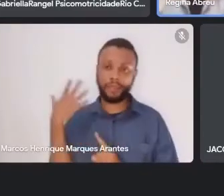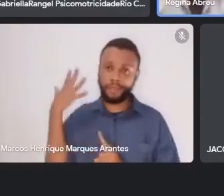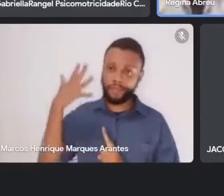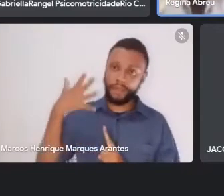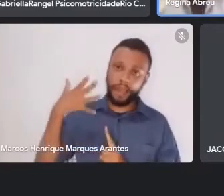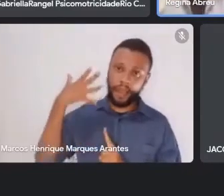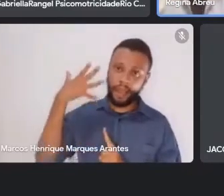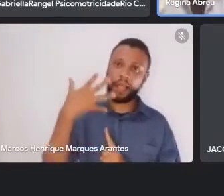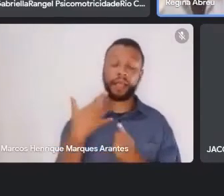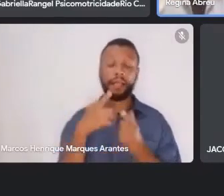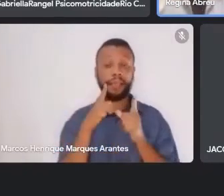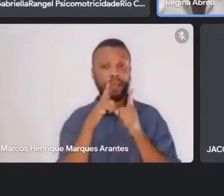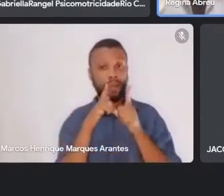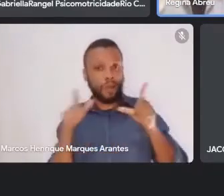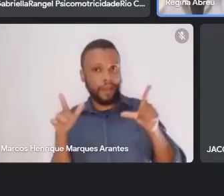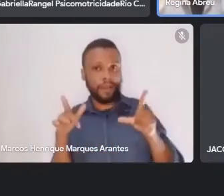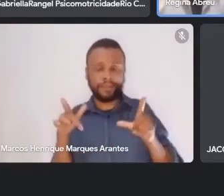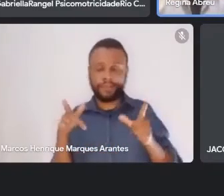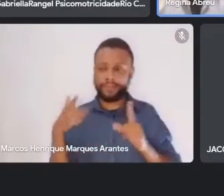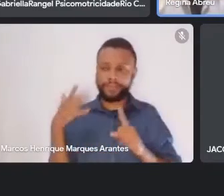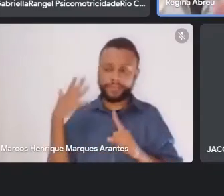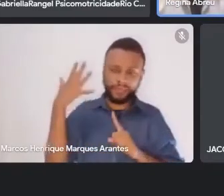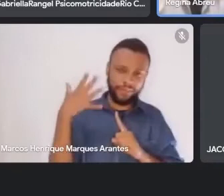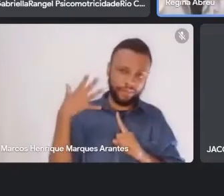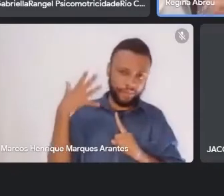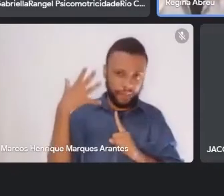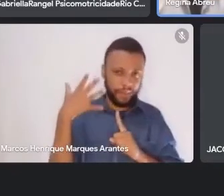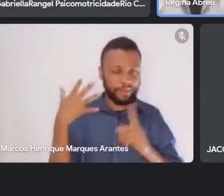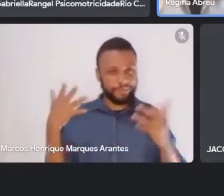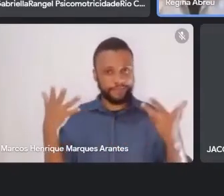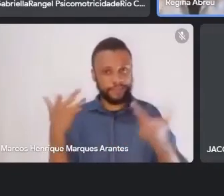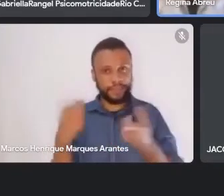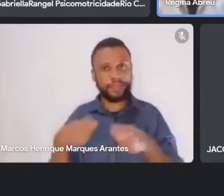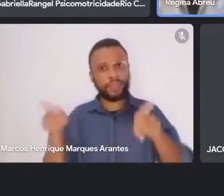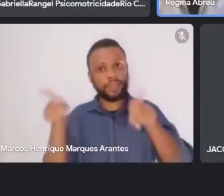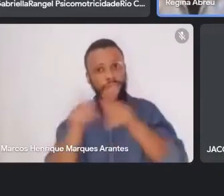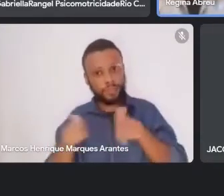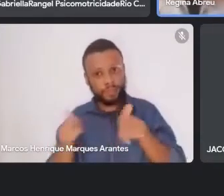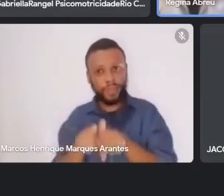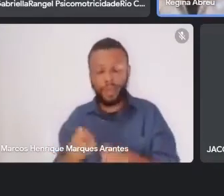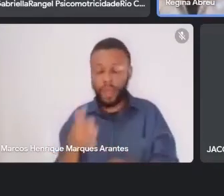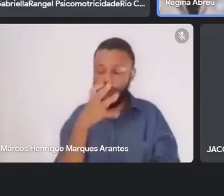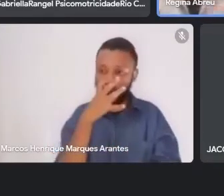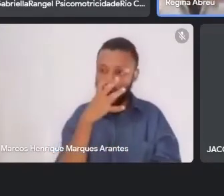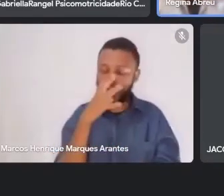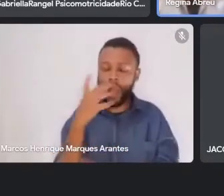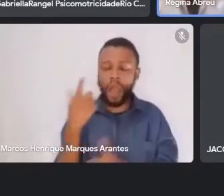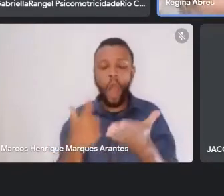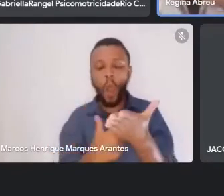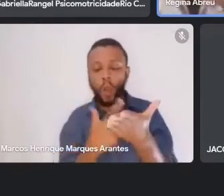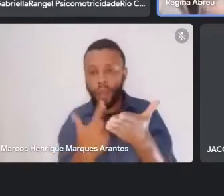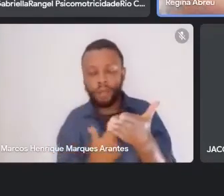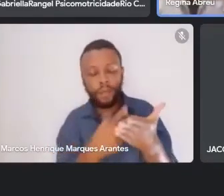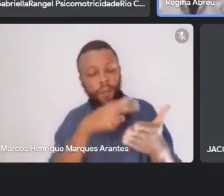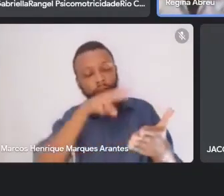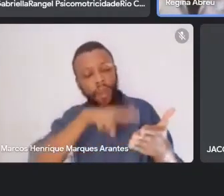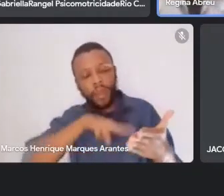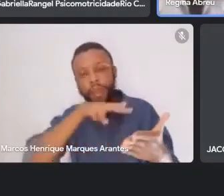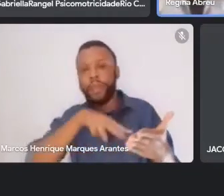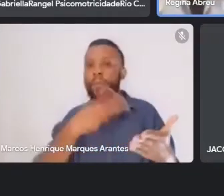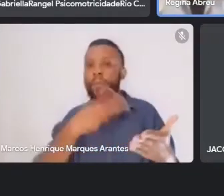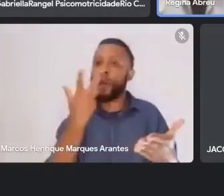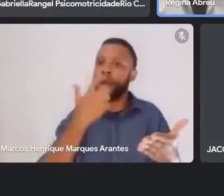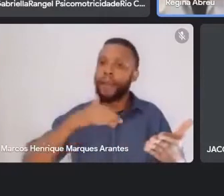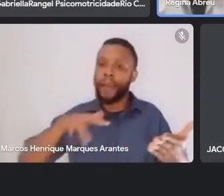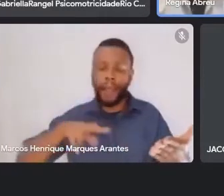linguagem da fala, e aí, assim, eu também acho que é um livro para ser lido pelas crianças, pelos jovens, assim, a minha